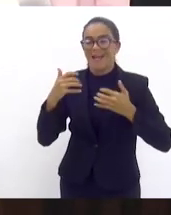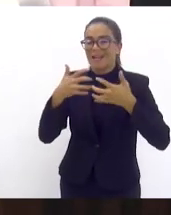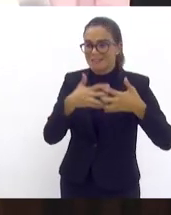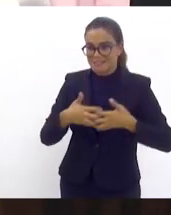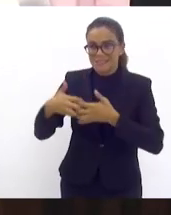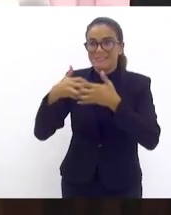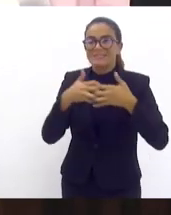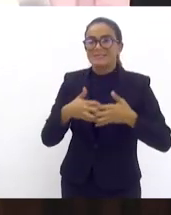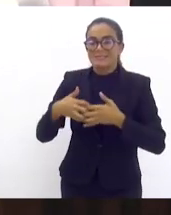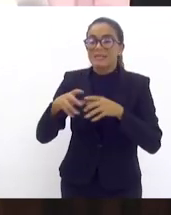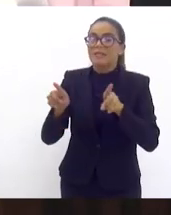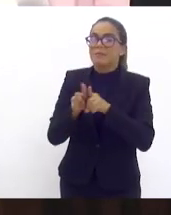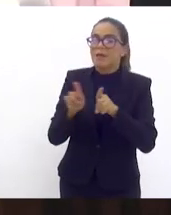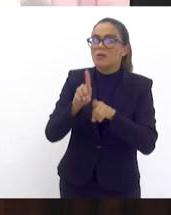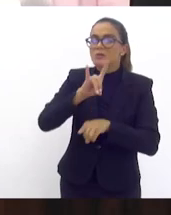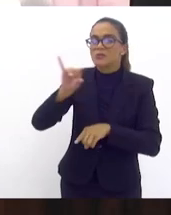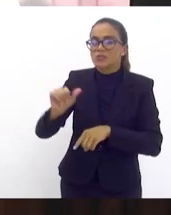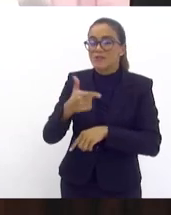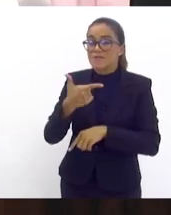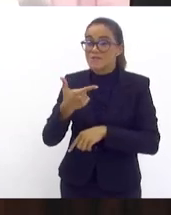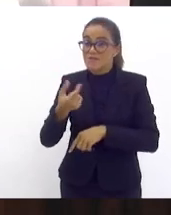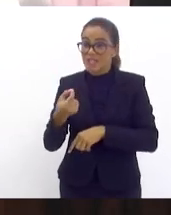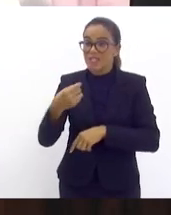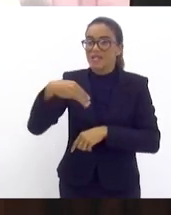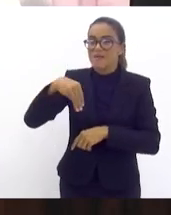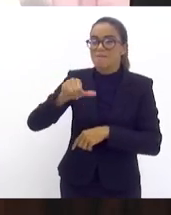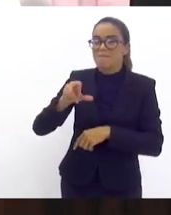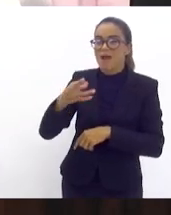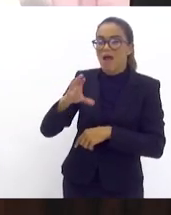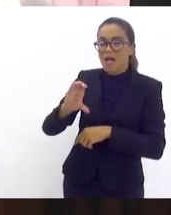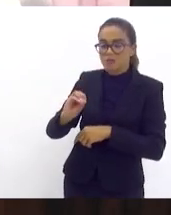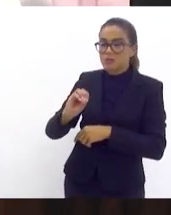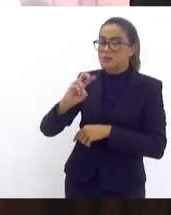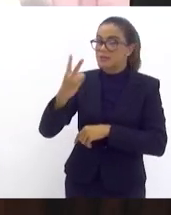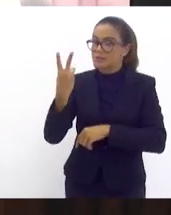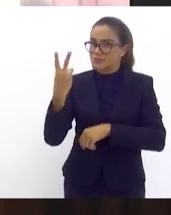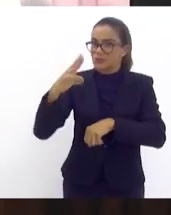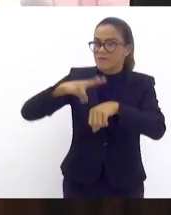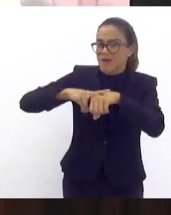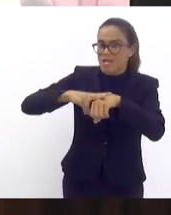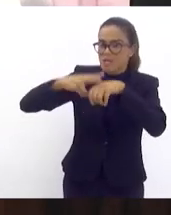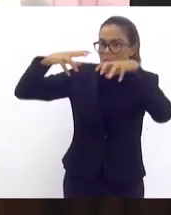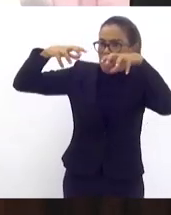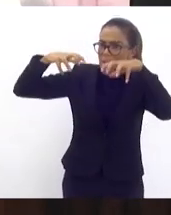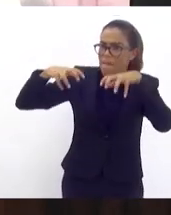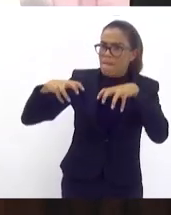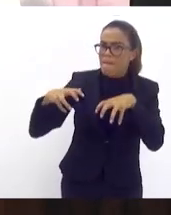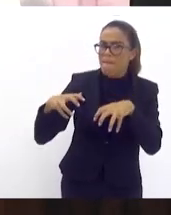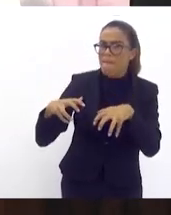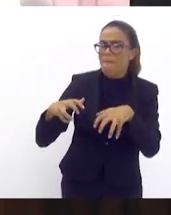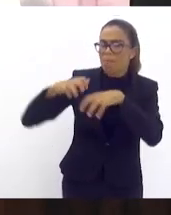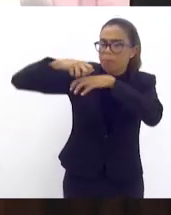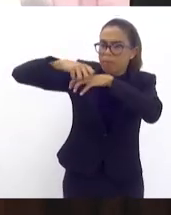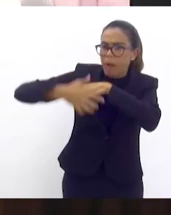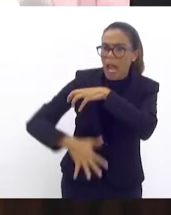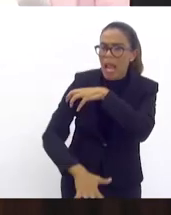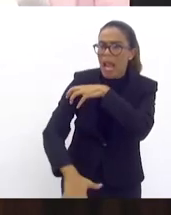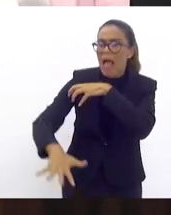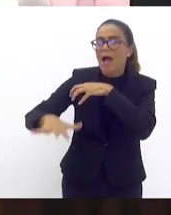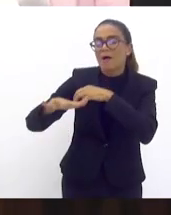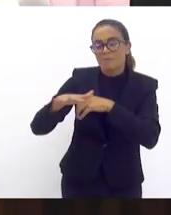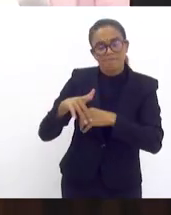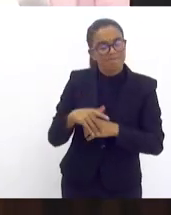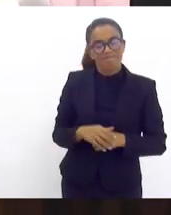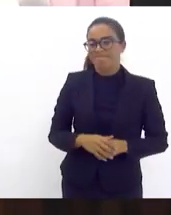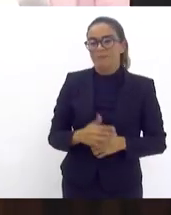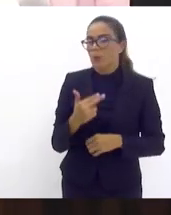depois a data do dia 20 de março da segunda tragédia eu acho que essa temática é uma temática que não pode ficar